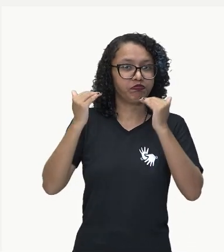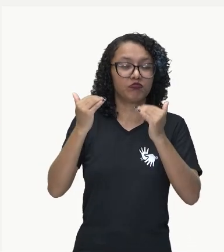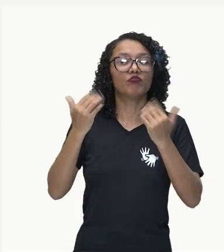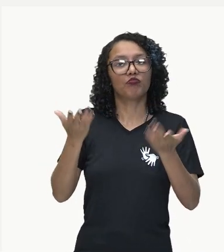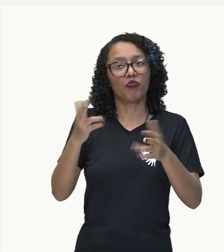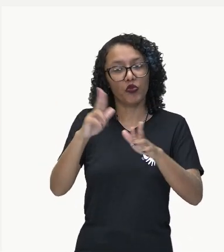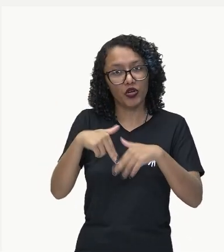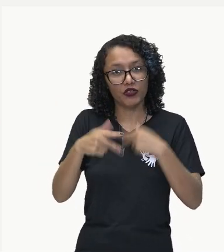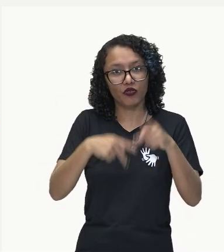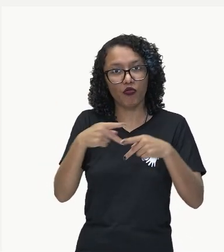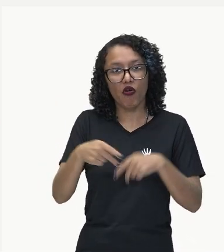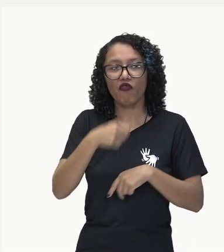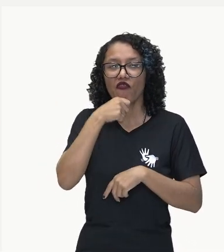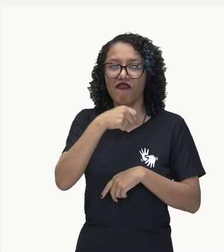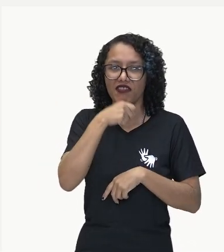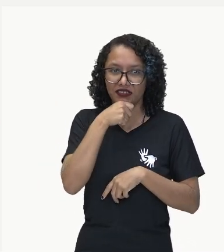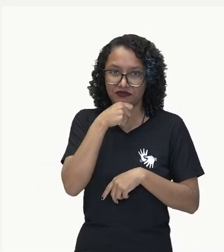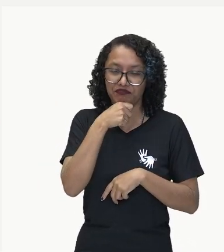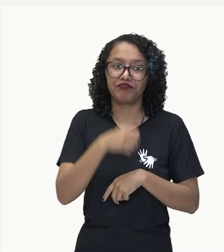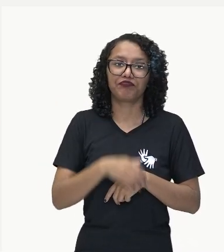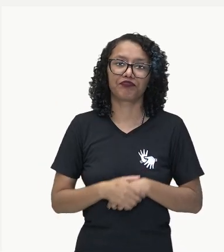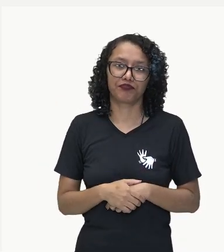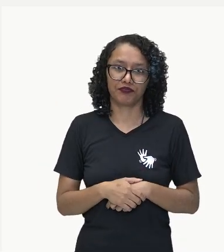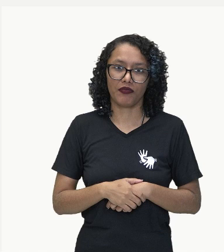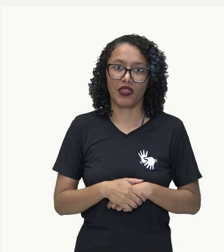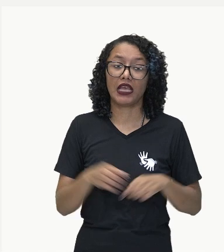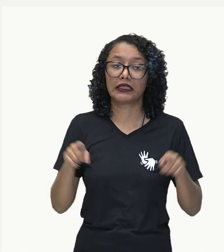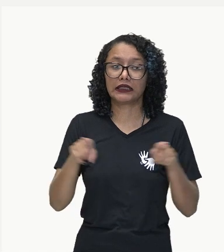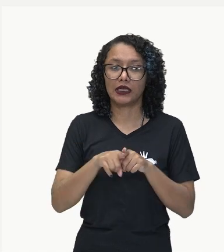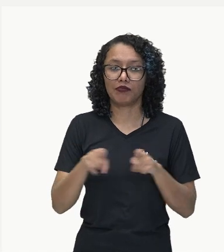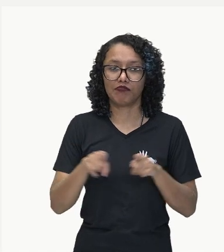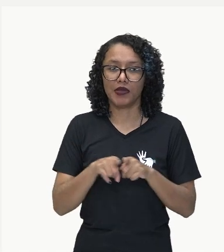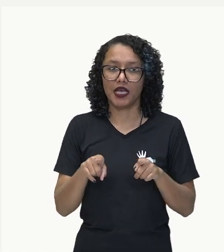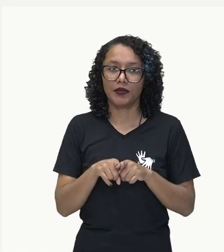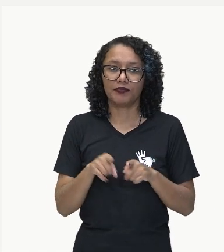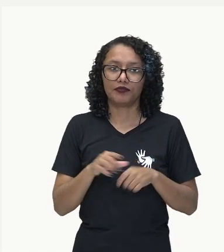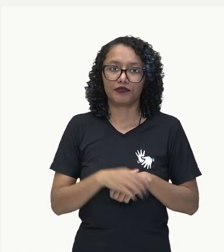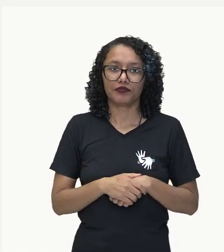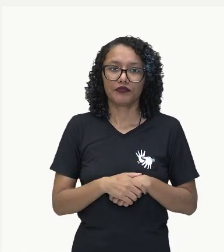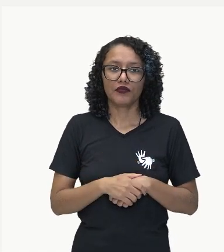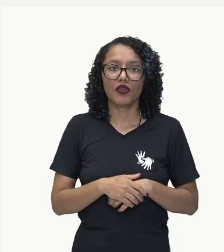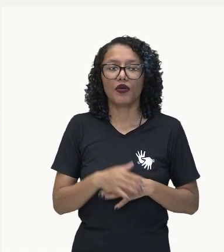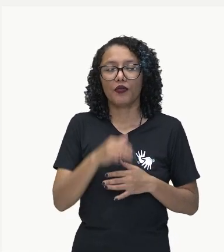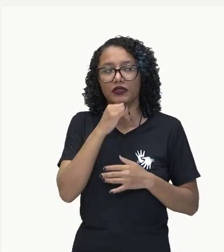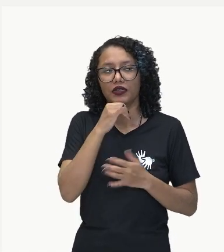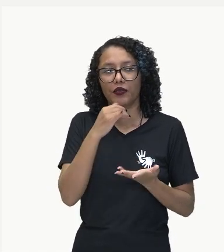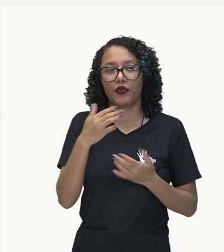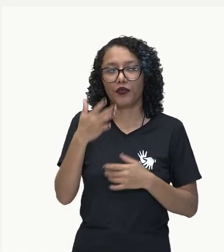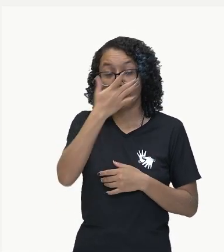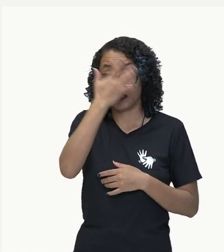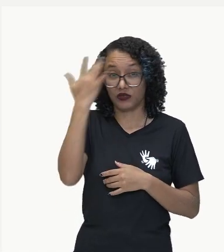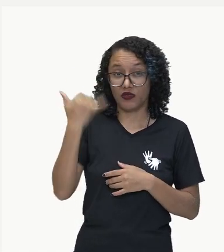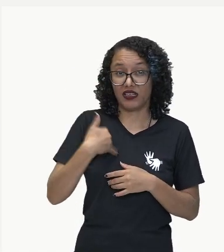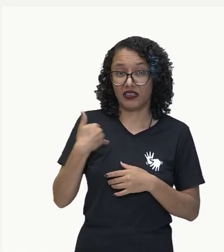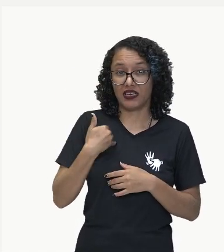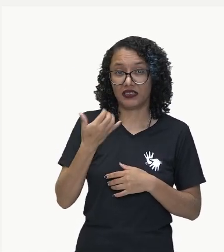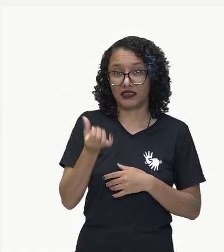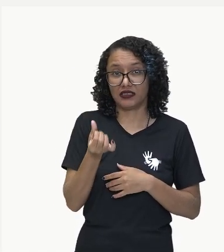contribui para o envelhecimento da sua população. E aí a gente verifica que, olha só, pessoas com 65 anos ou mais